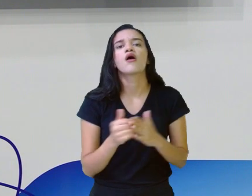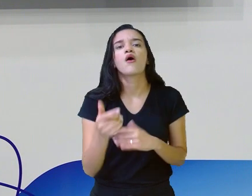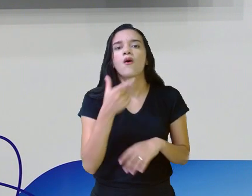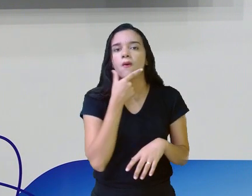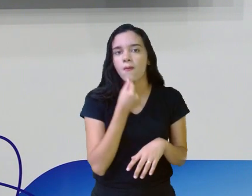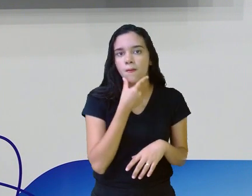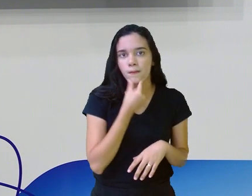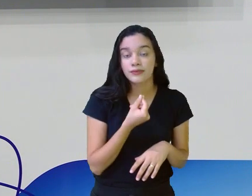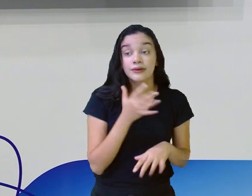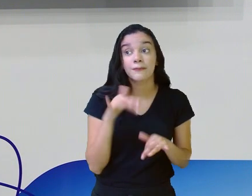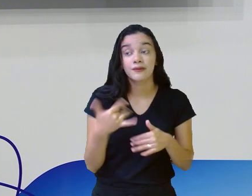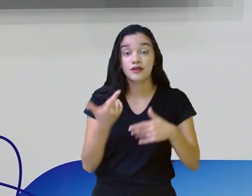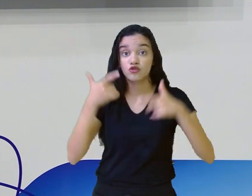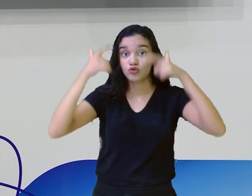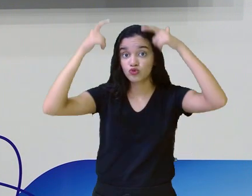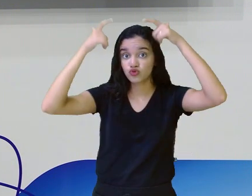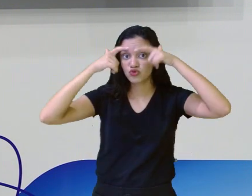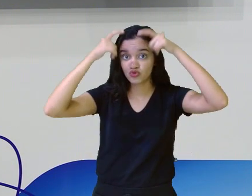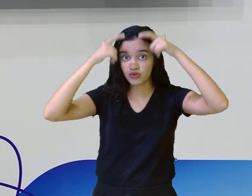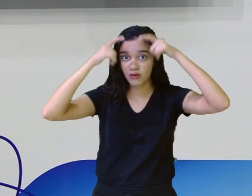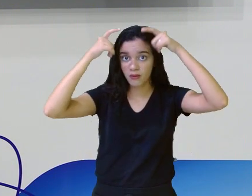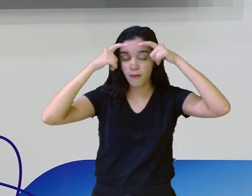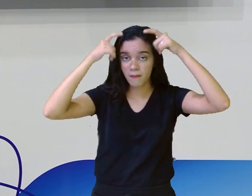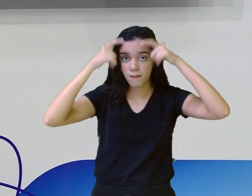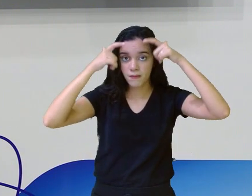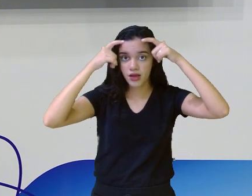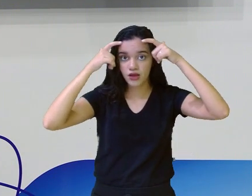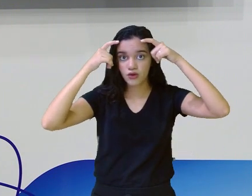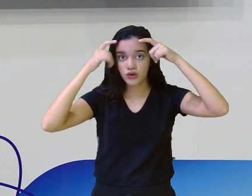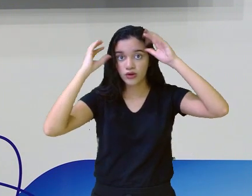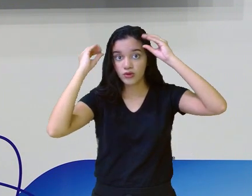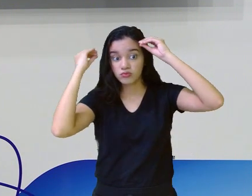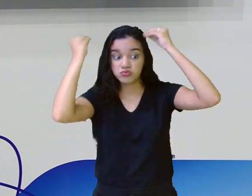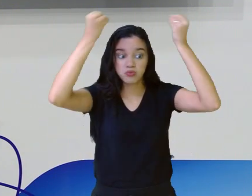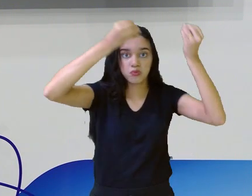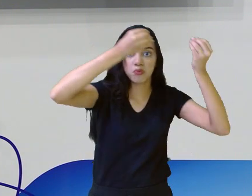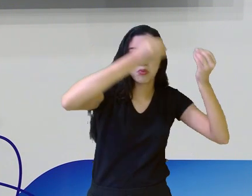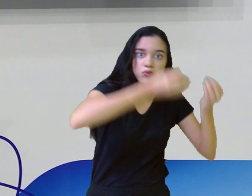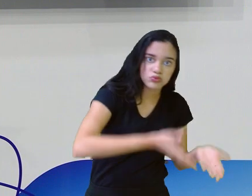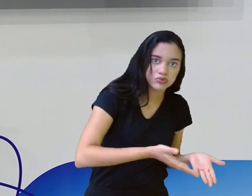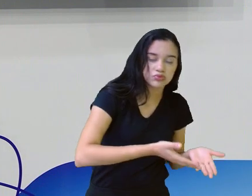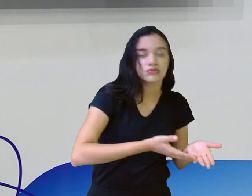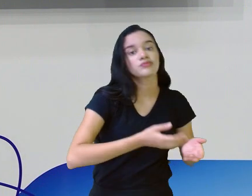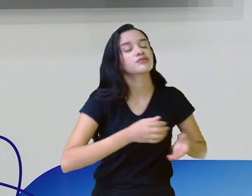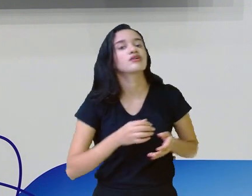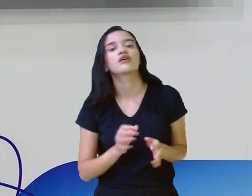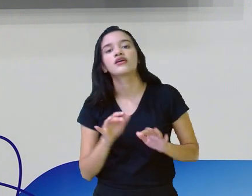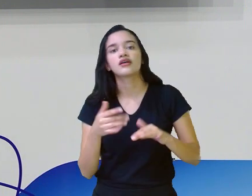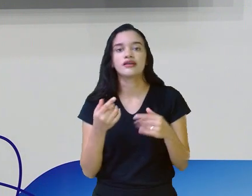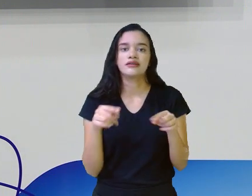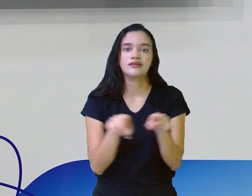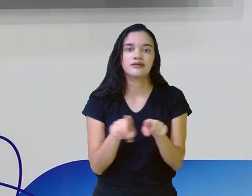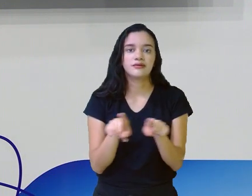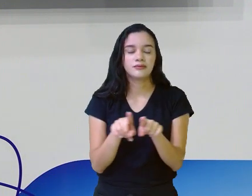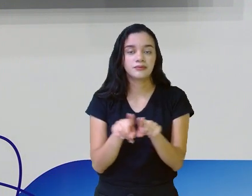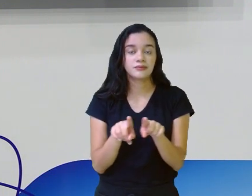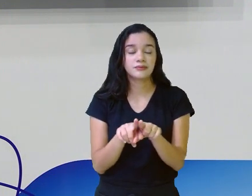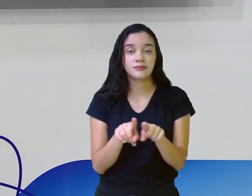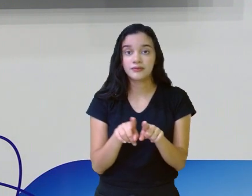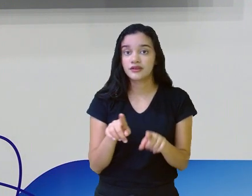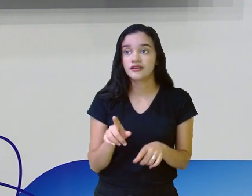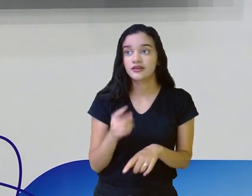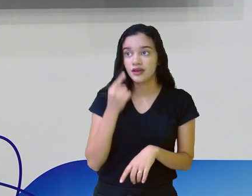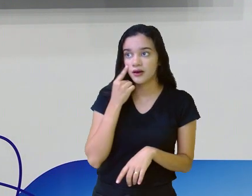que eu estou identificando, caiu no chão. Um artigo indefinido. O, artigo definido.